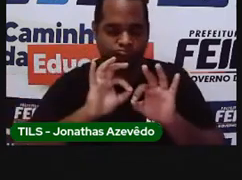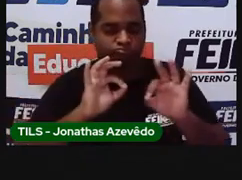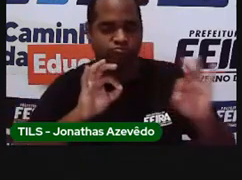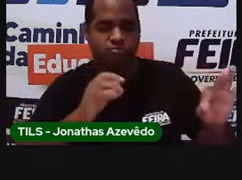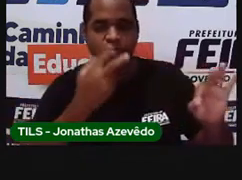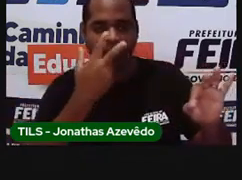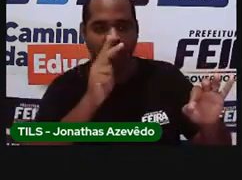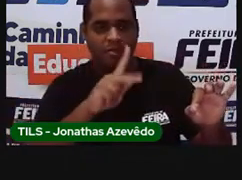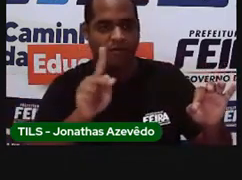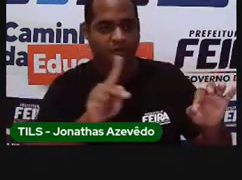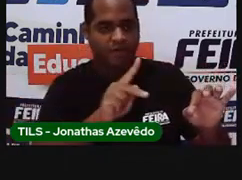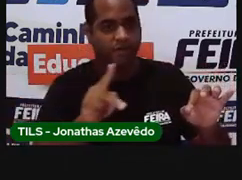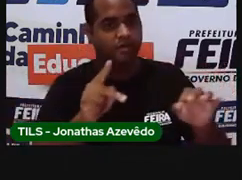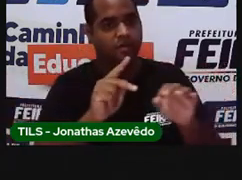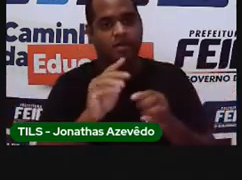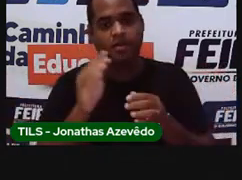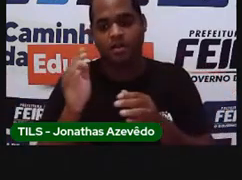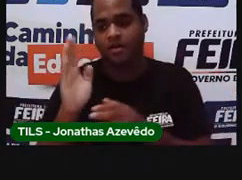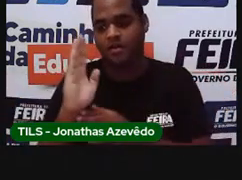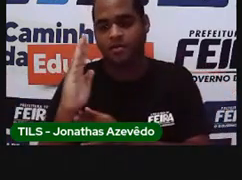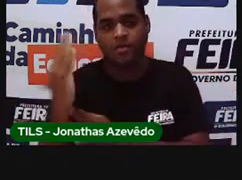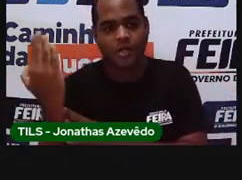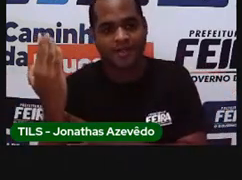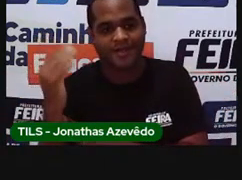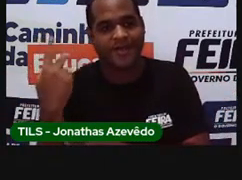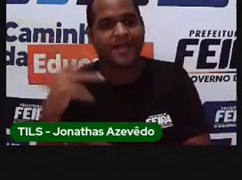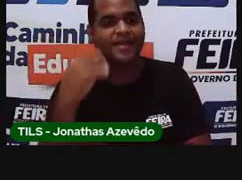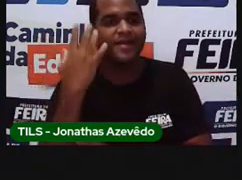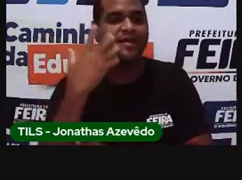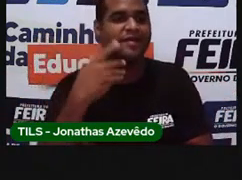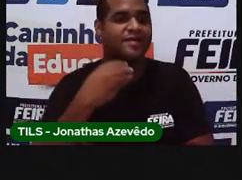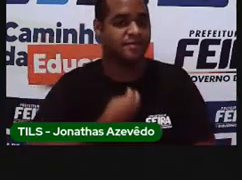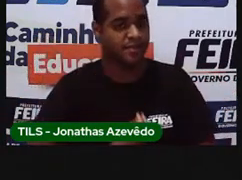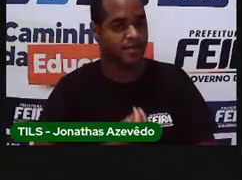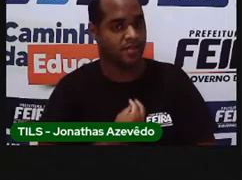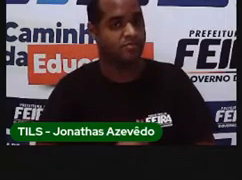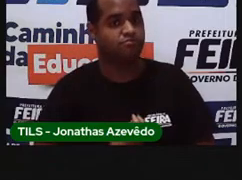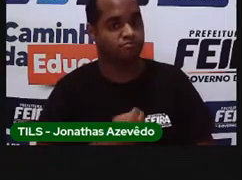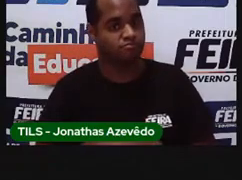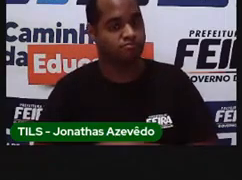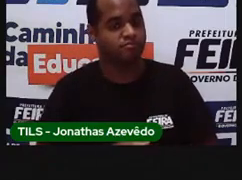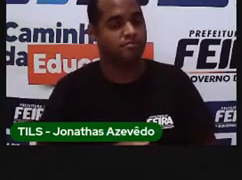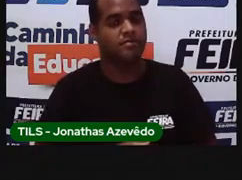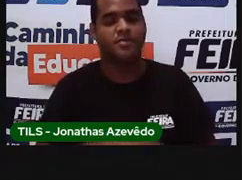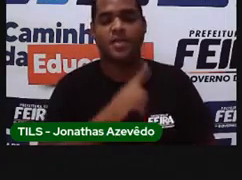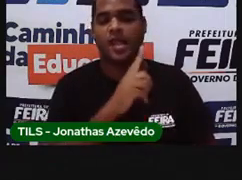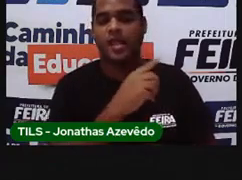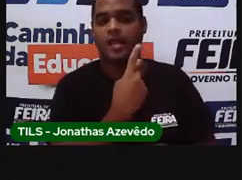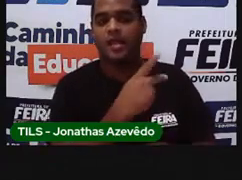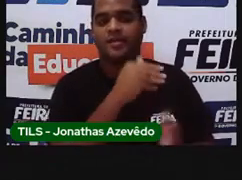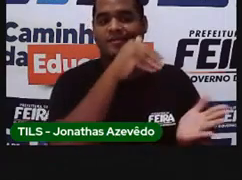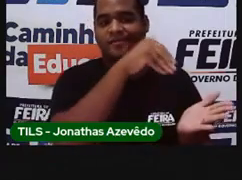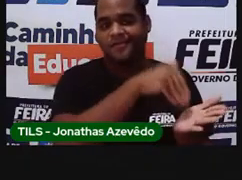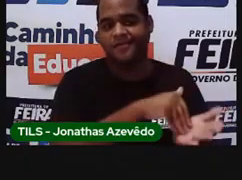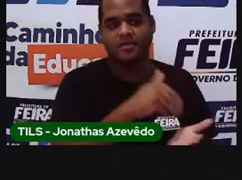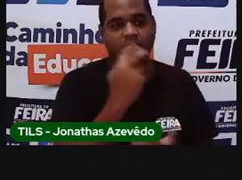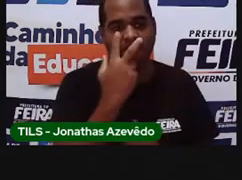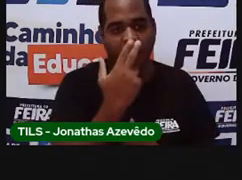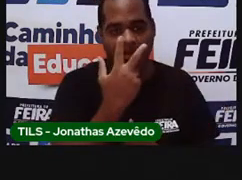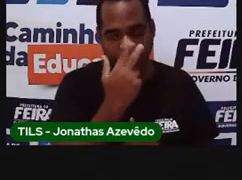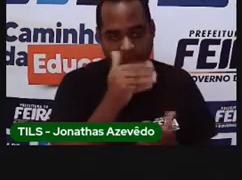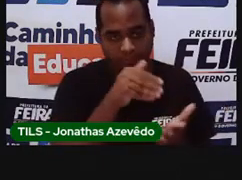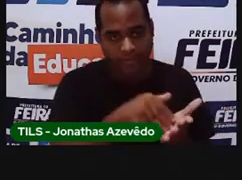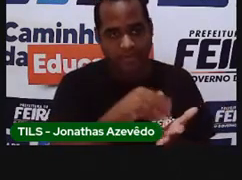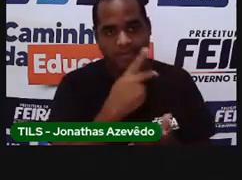da Pró e da porta a criança vai ficando, maior é o número da distância, da